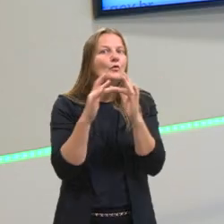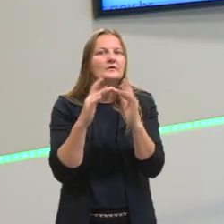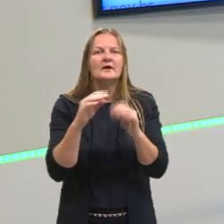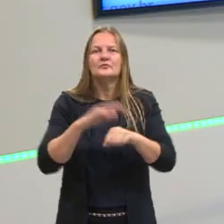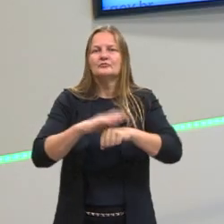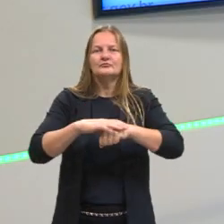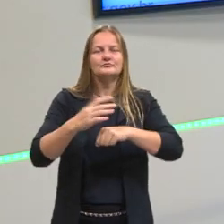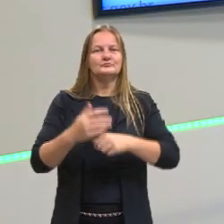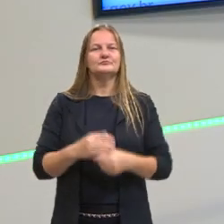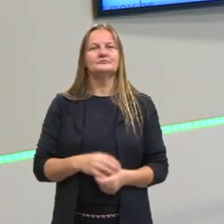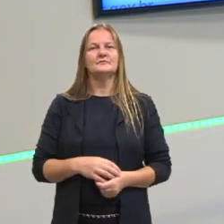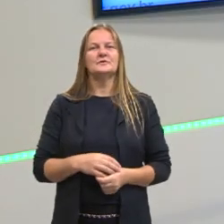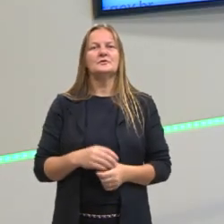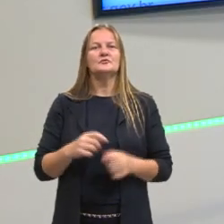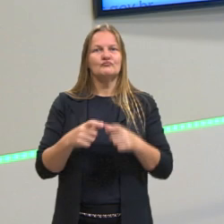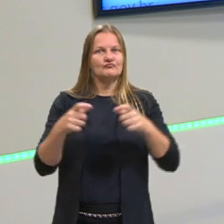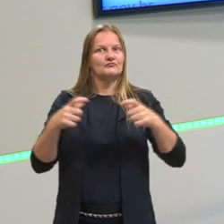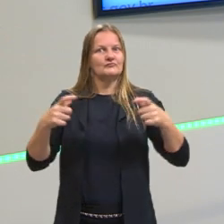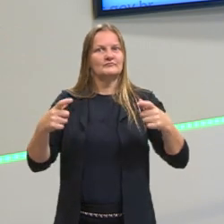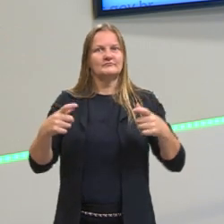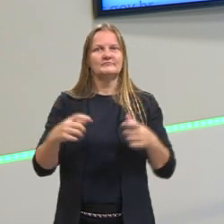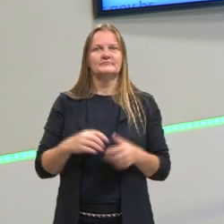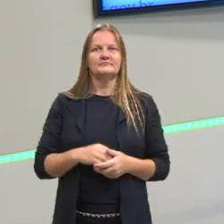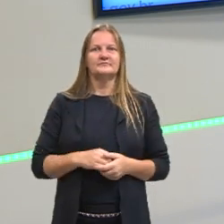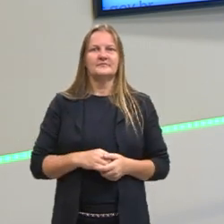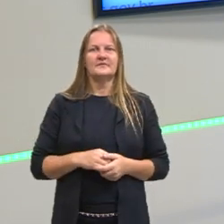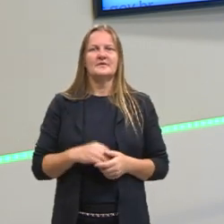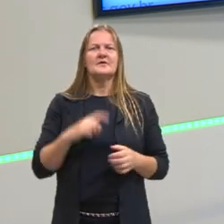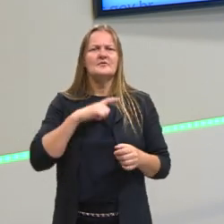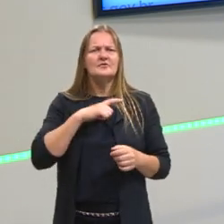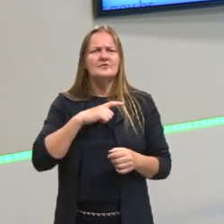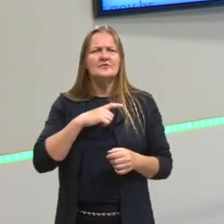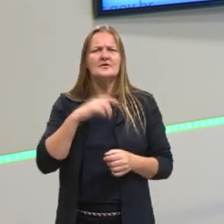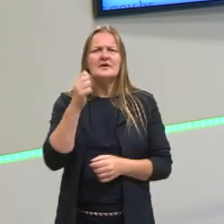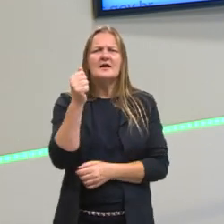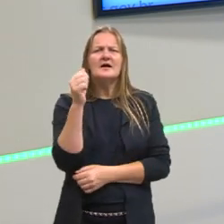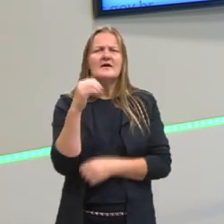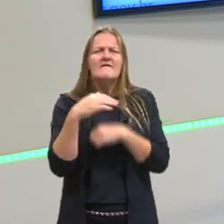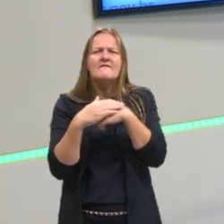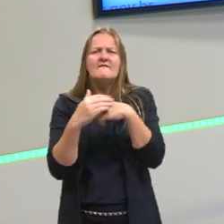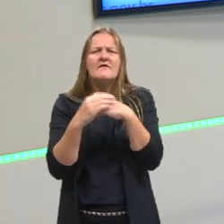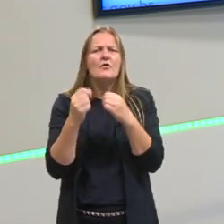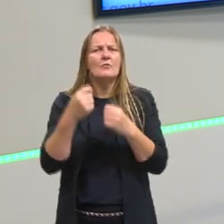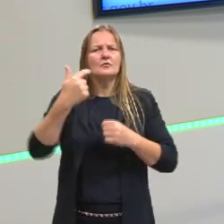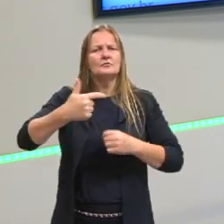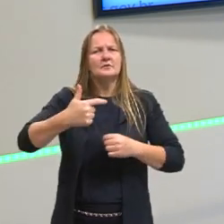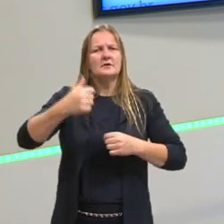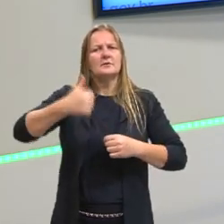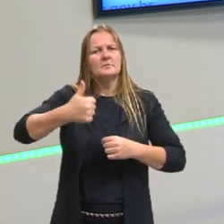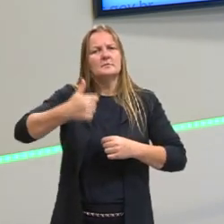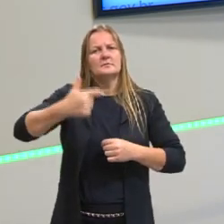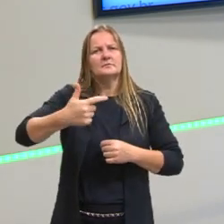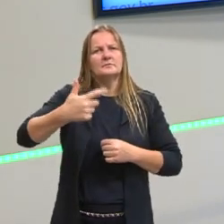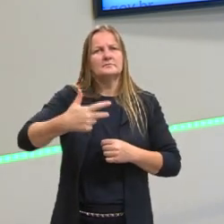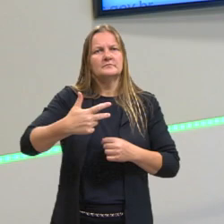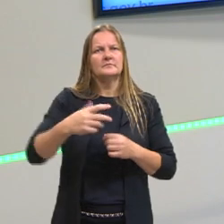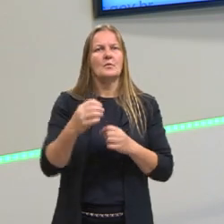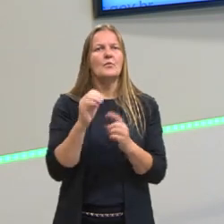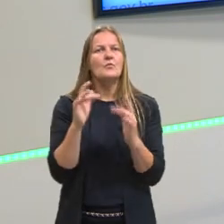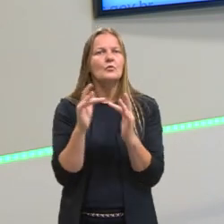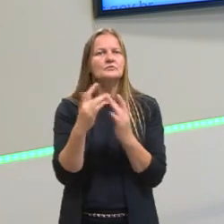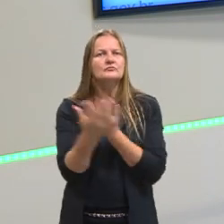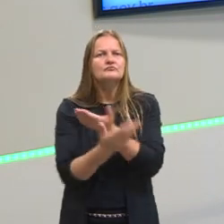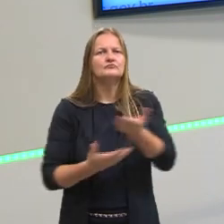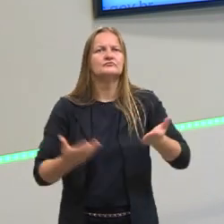primários, com alto grau de afecção, e os contatos secundários. E nesse processo temos